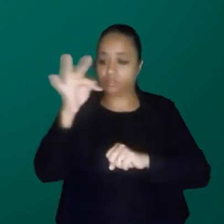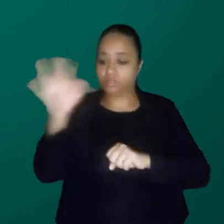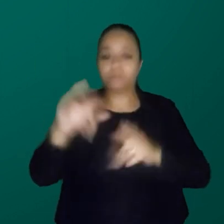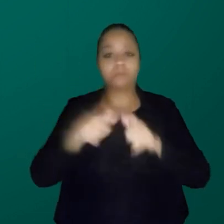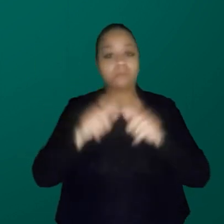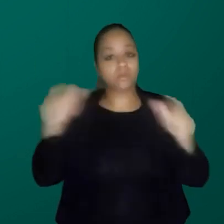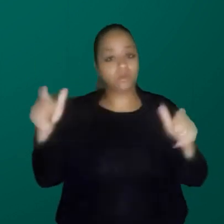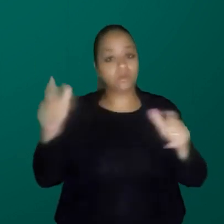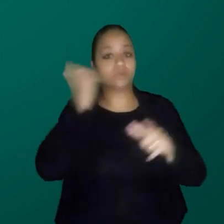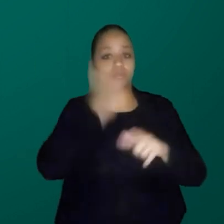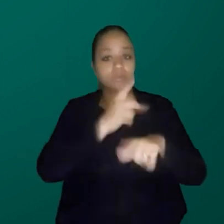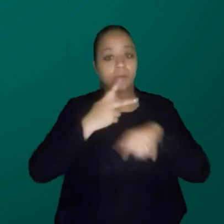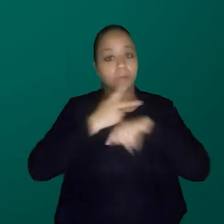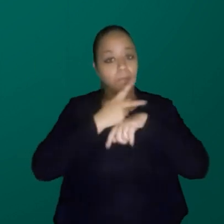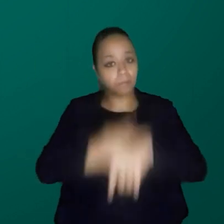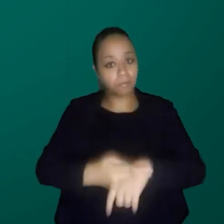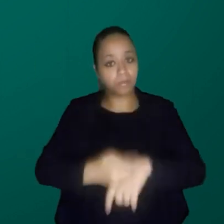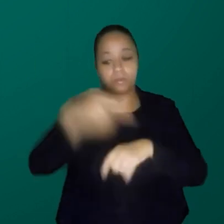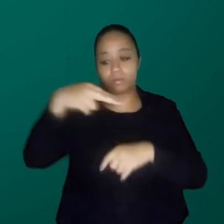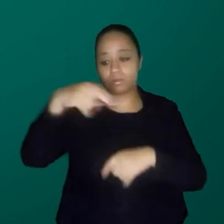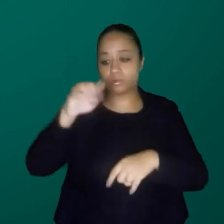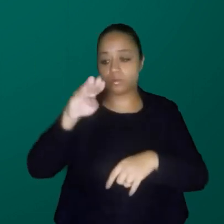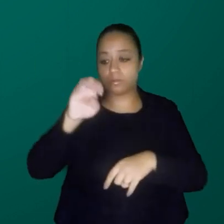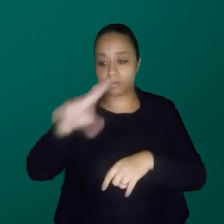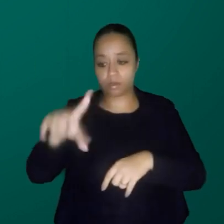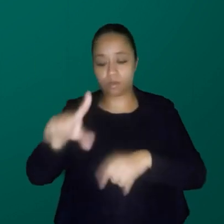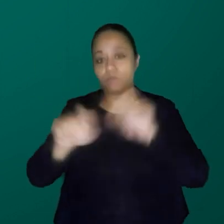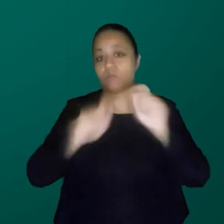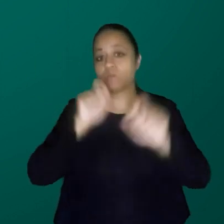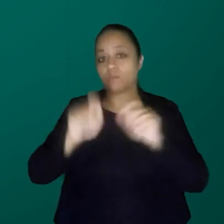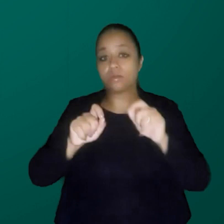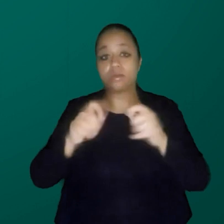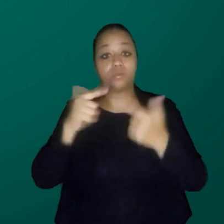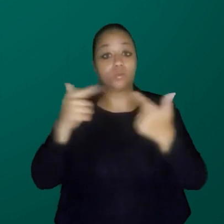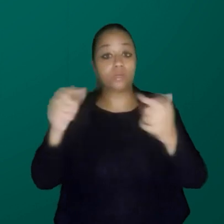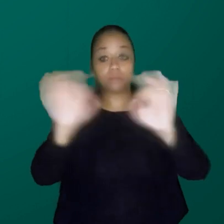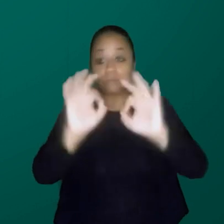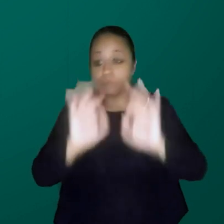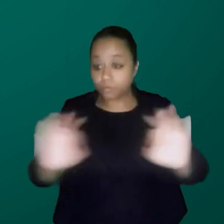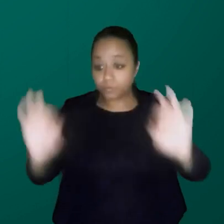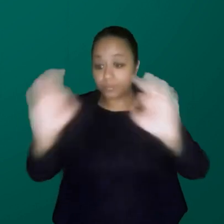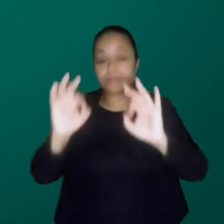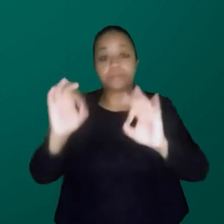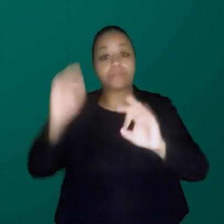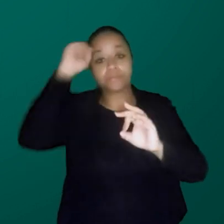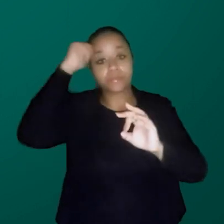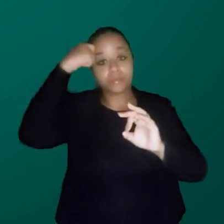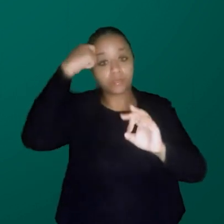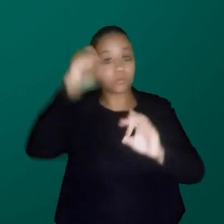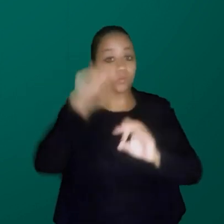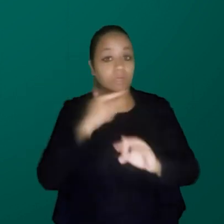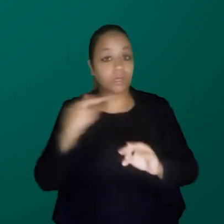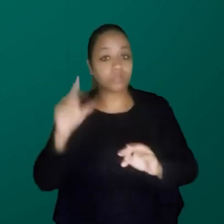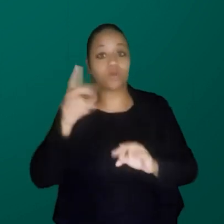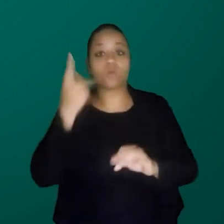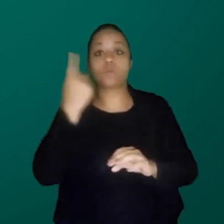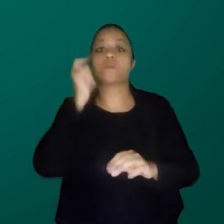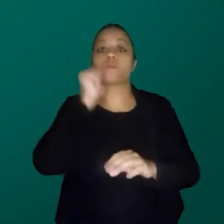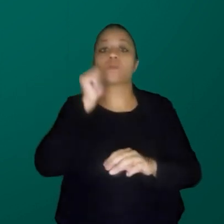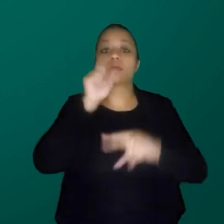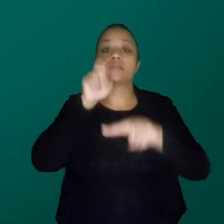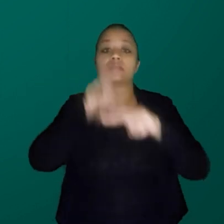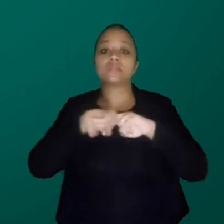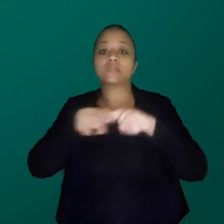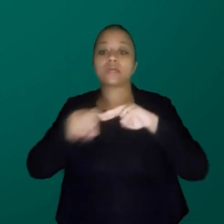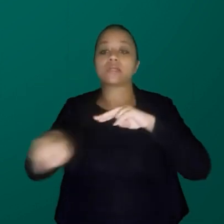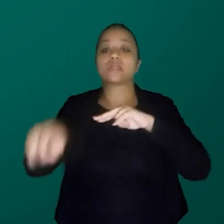maioria ganhou o Prêmio Nobel. Mas o que eu quero chamar a atenção é que não tem nenhum negro ou nenhuma negra, e tem só uma mulher sentadinha na frente, a Marie